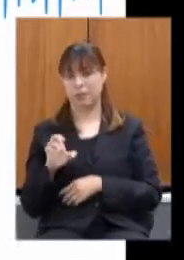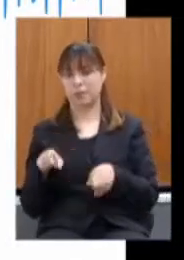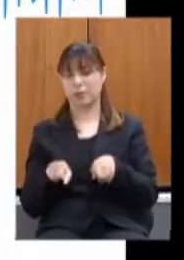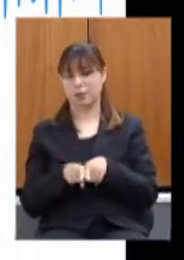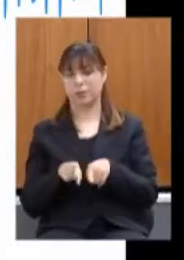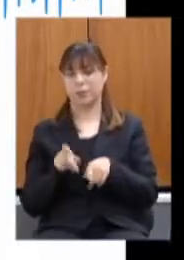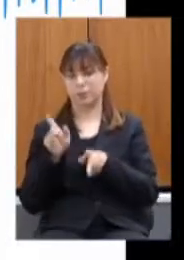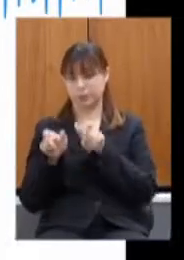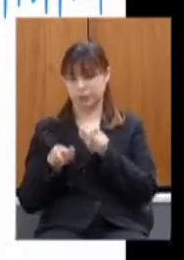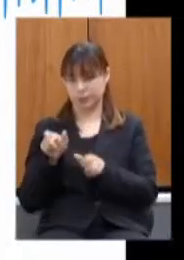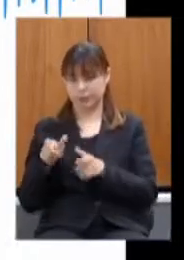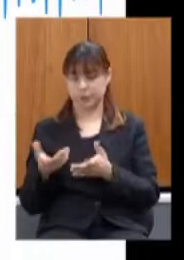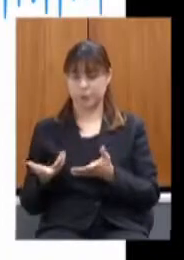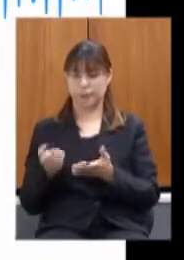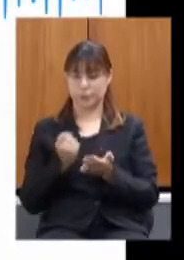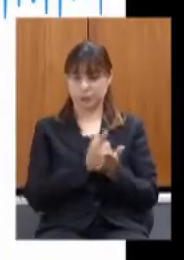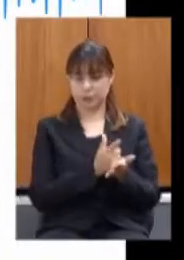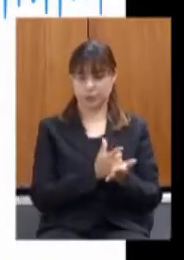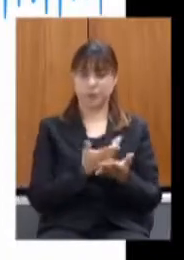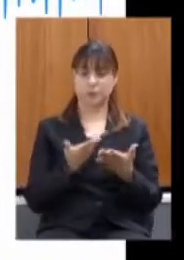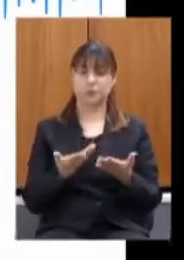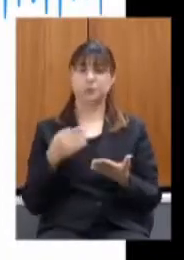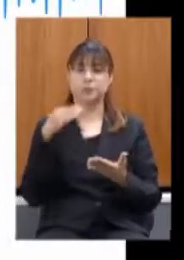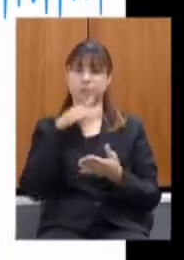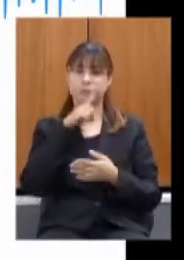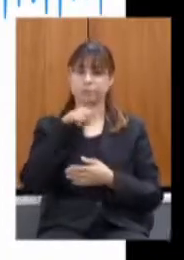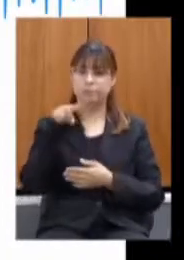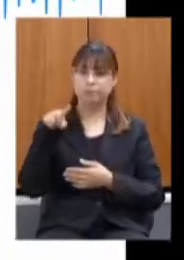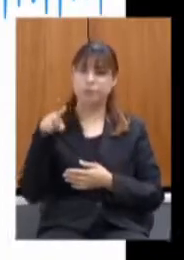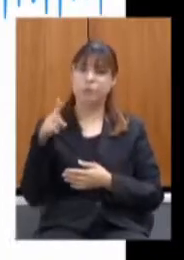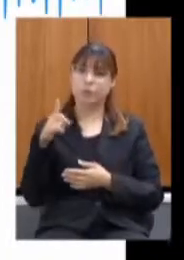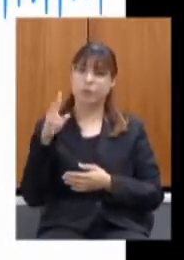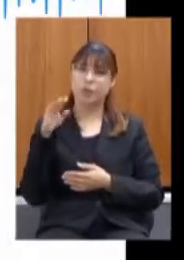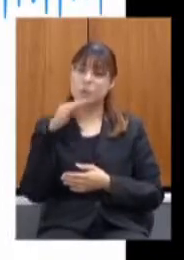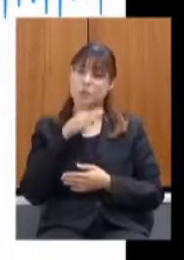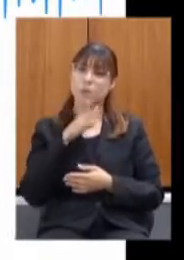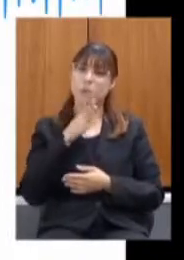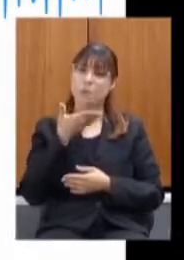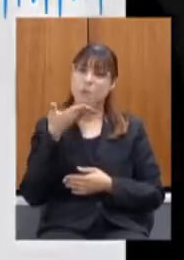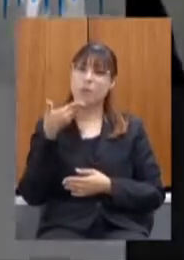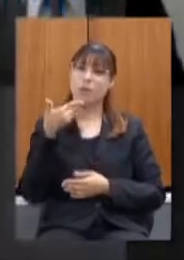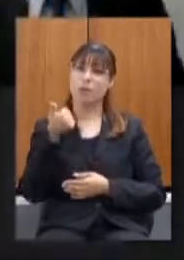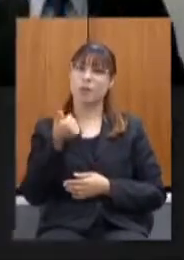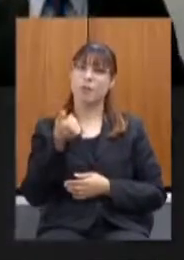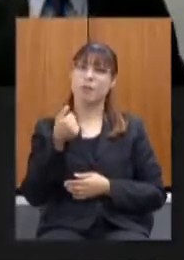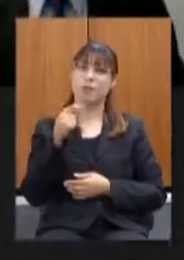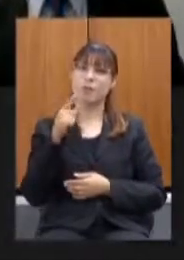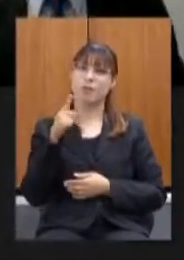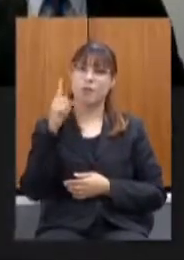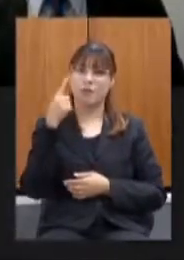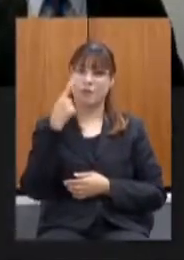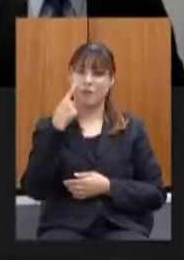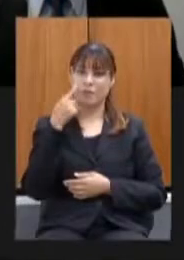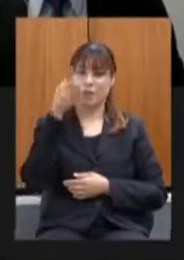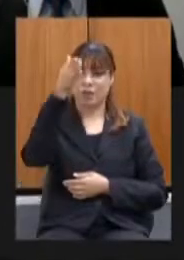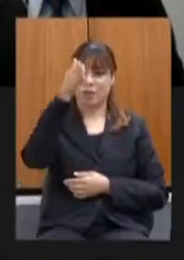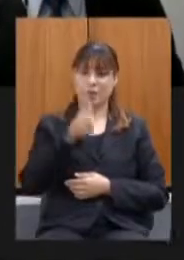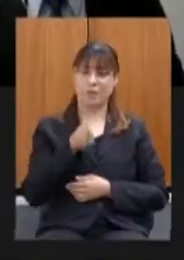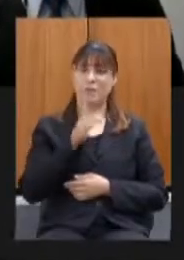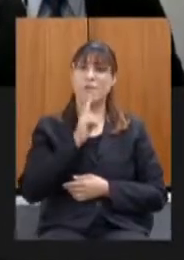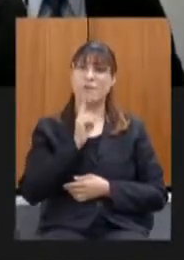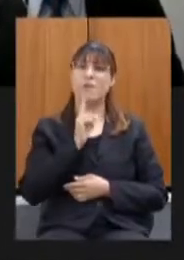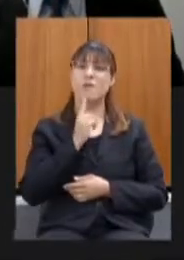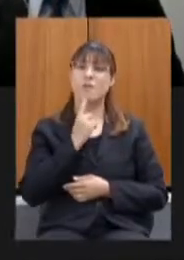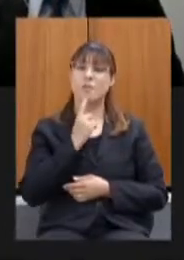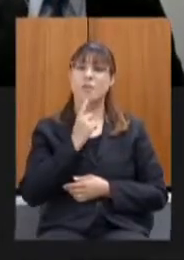uma próxima desse processo e a gente vê uma tendência de melhora nós tivemos aqui a linha vermelha ela delimita o